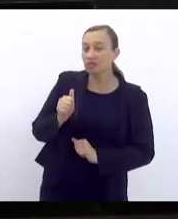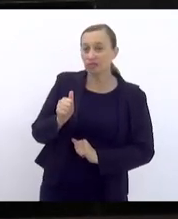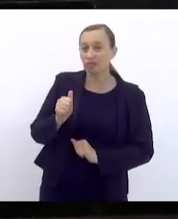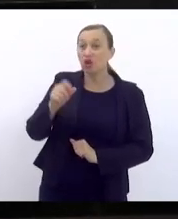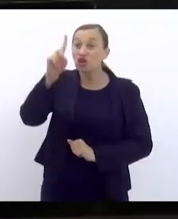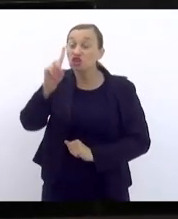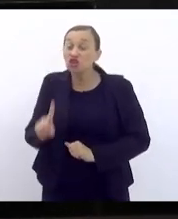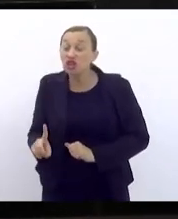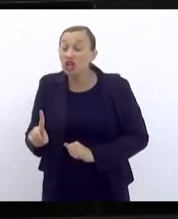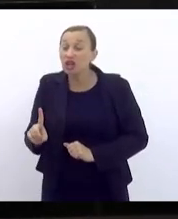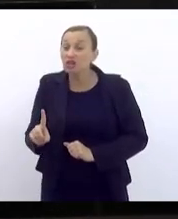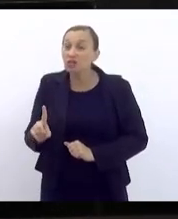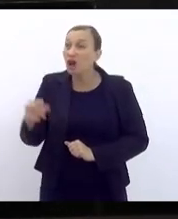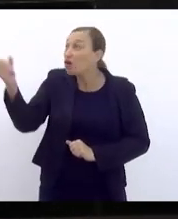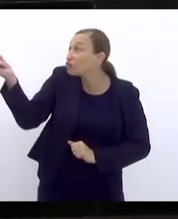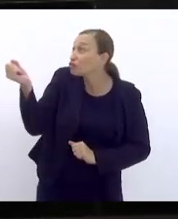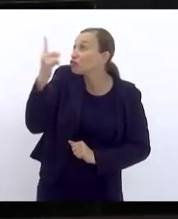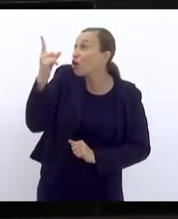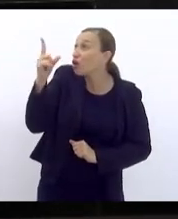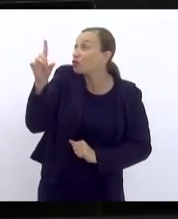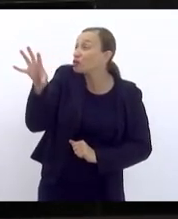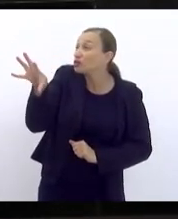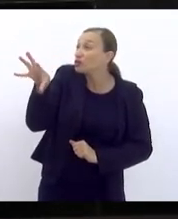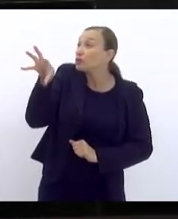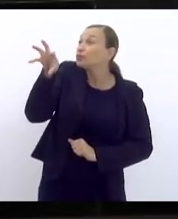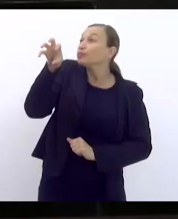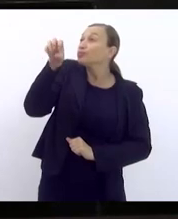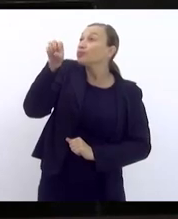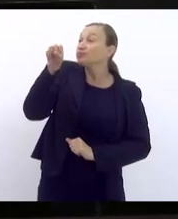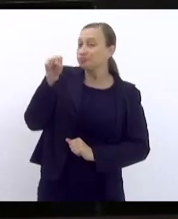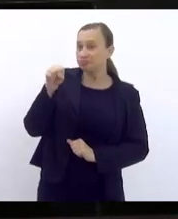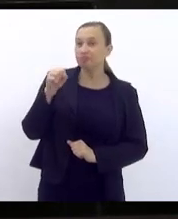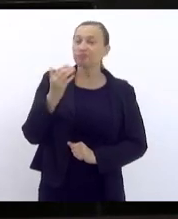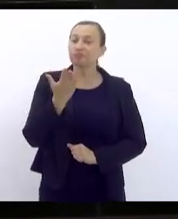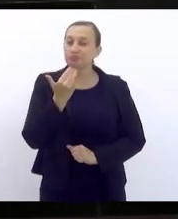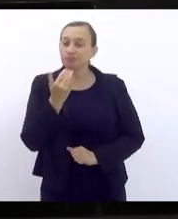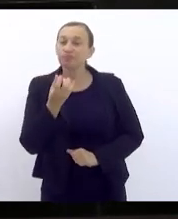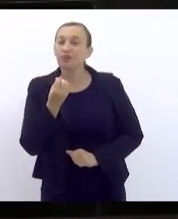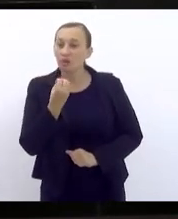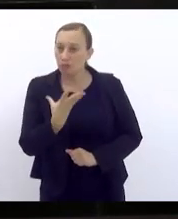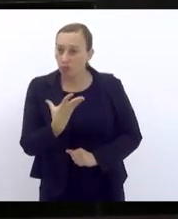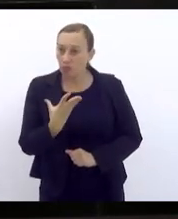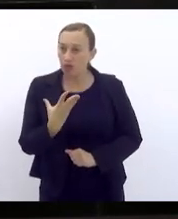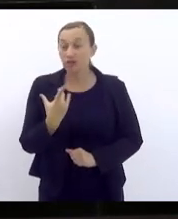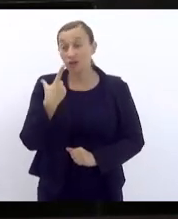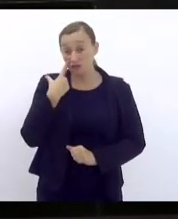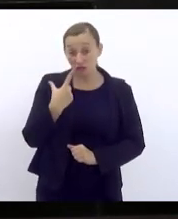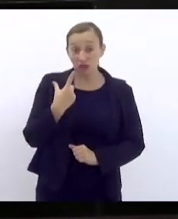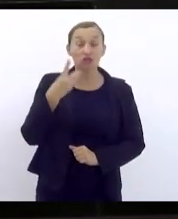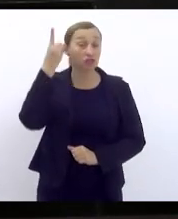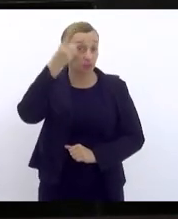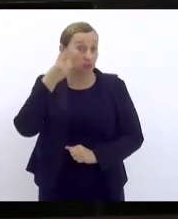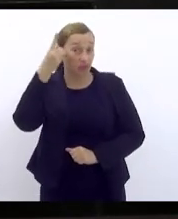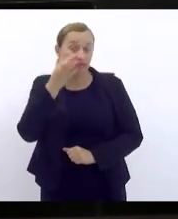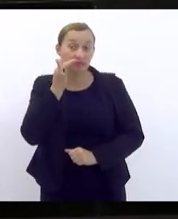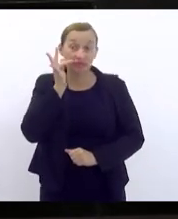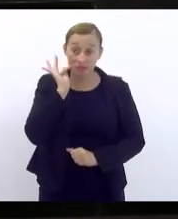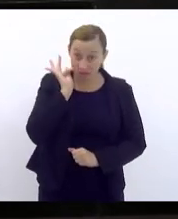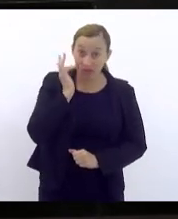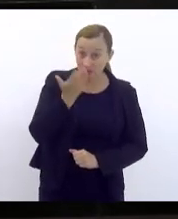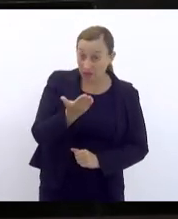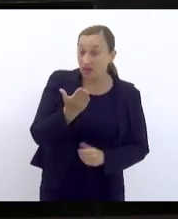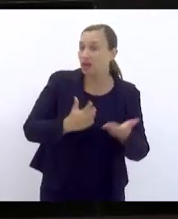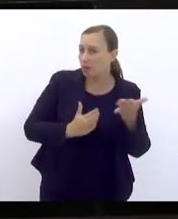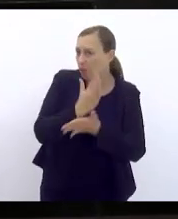contaminada. Então, e está aí todo o trabalho, da agricultura orgânica, vejo o deputado Flávio Serafini, que